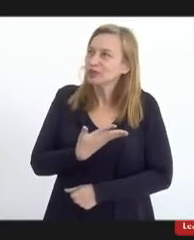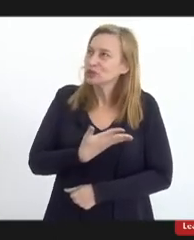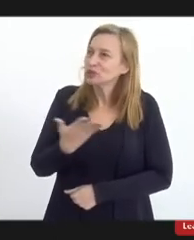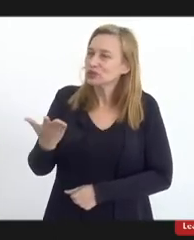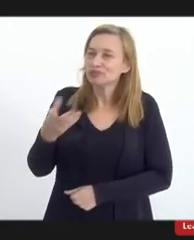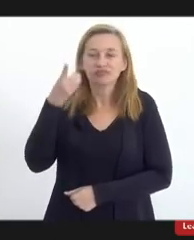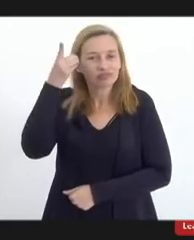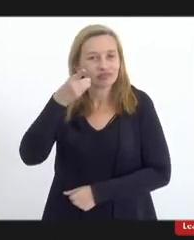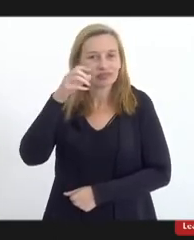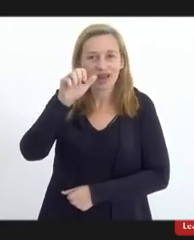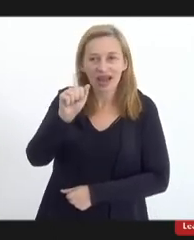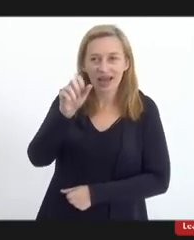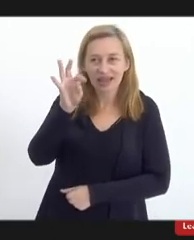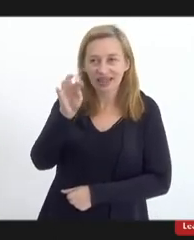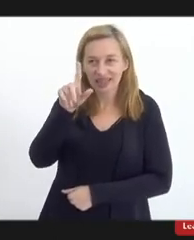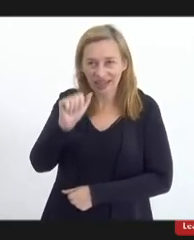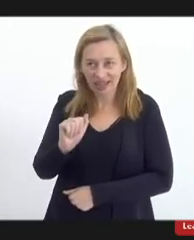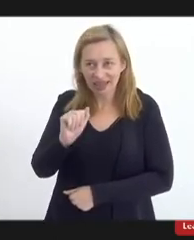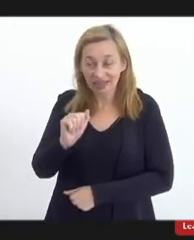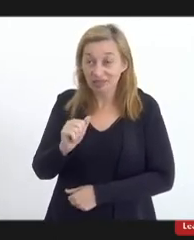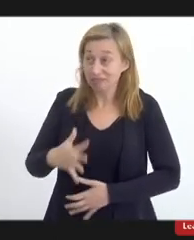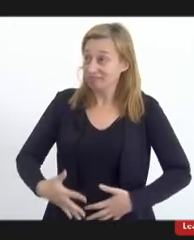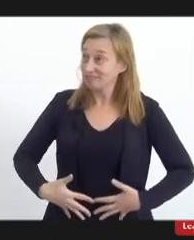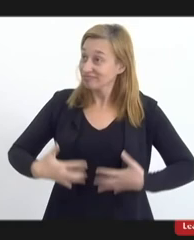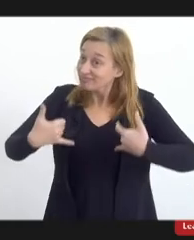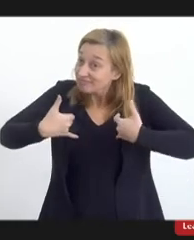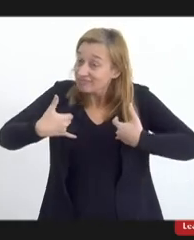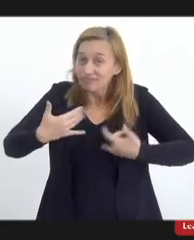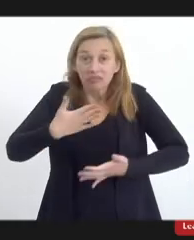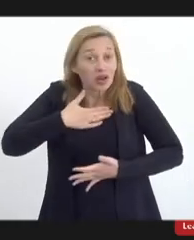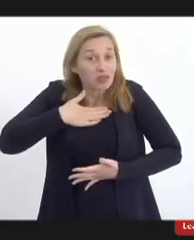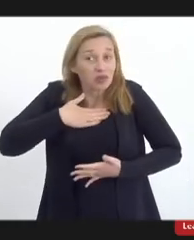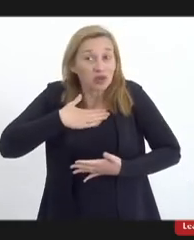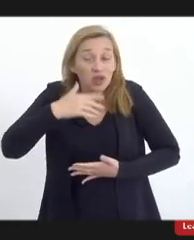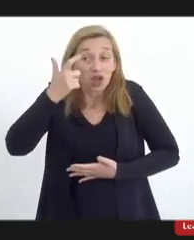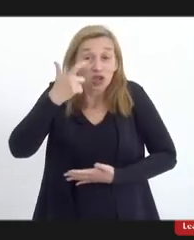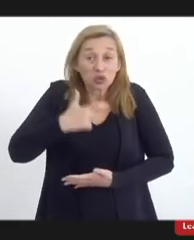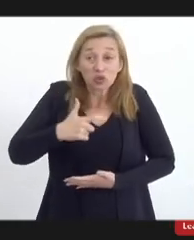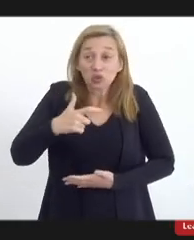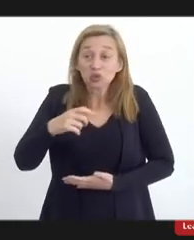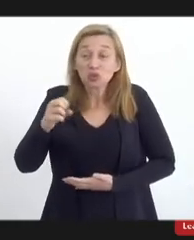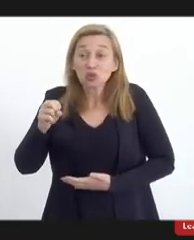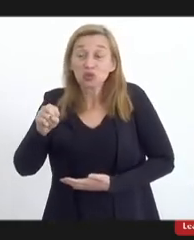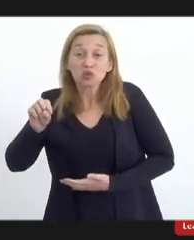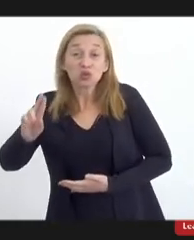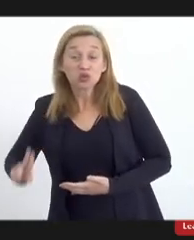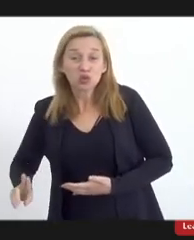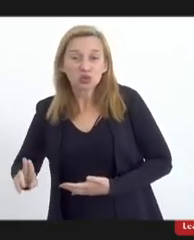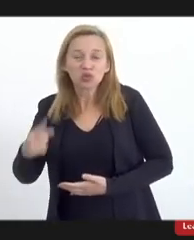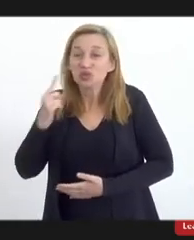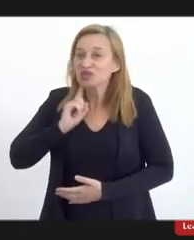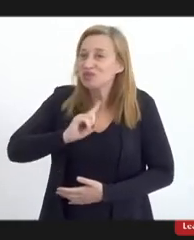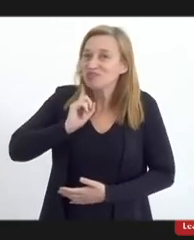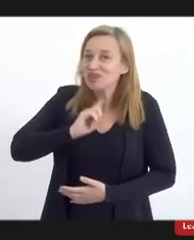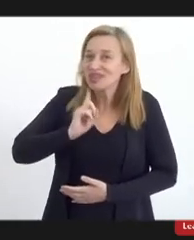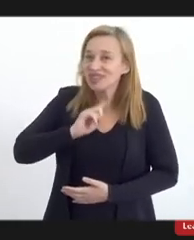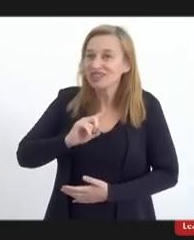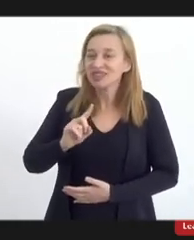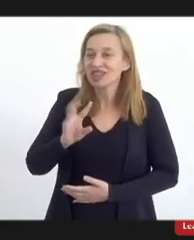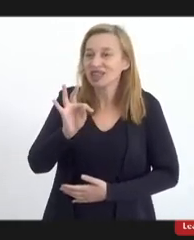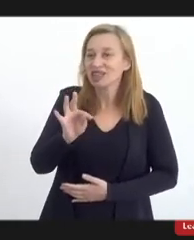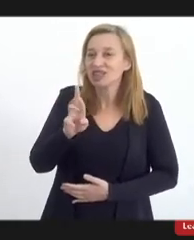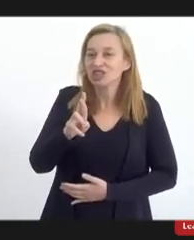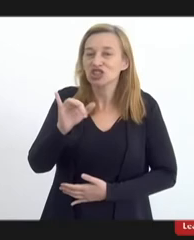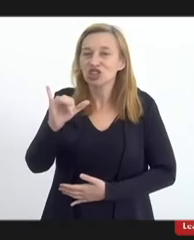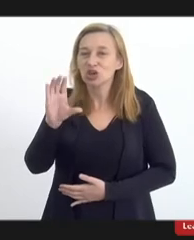deputado Átila Nunes que vai ser uma honra para mim porque eu sou do sul de Minas eu sou tricordiano da